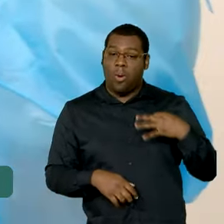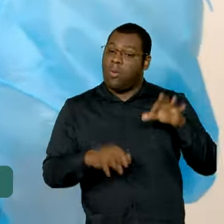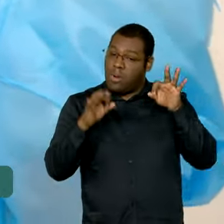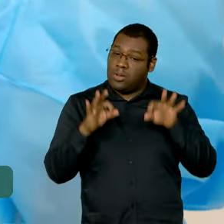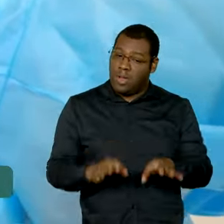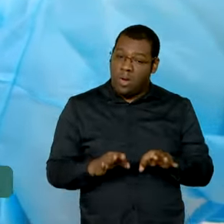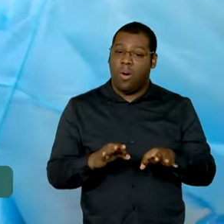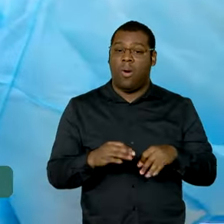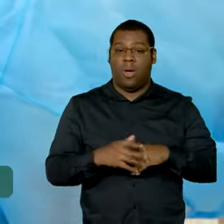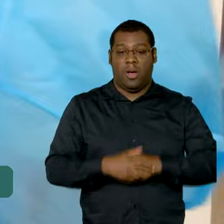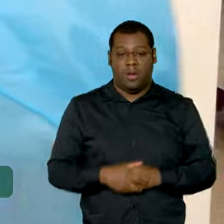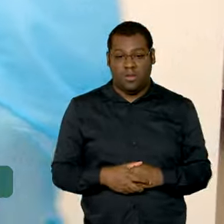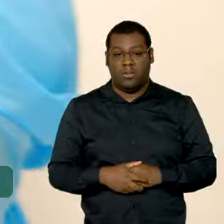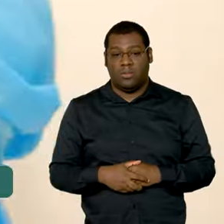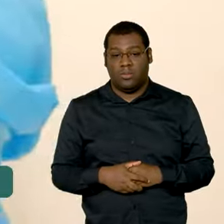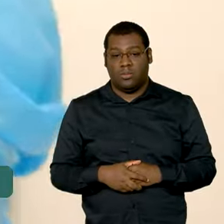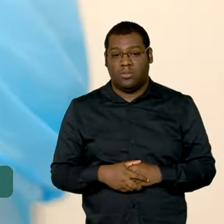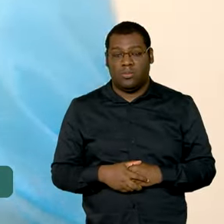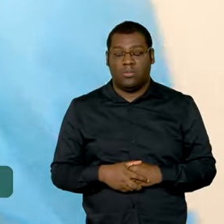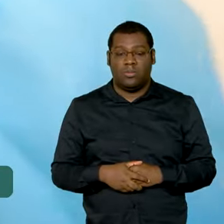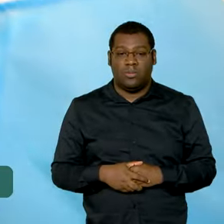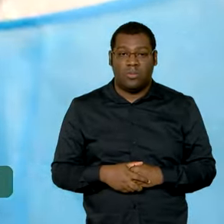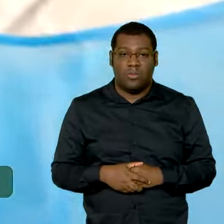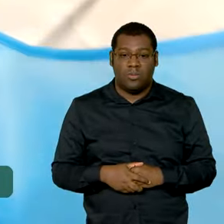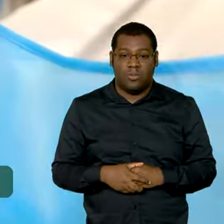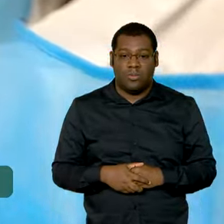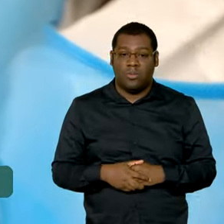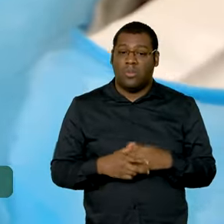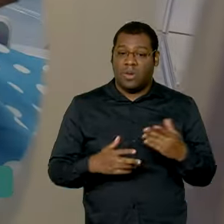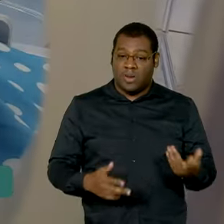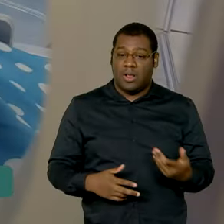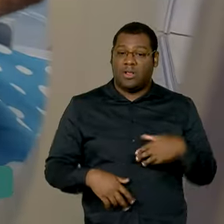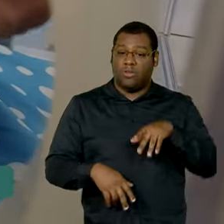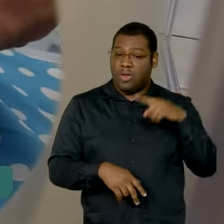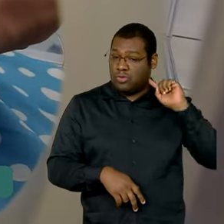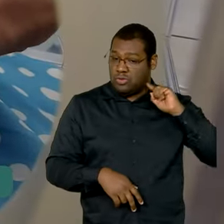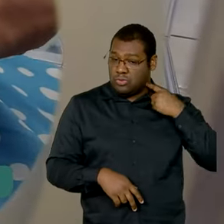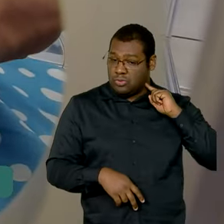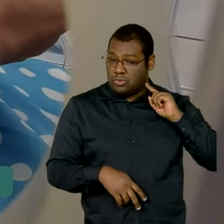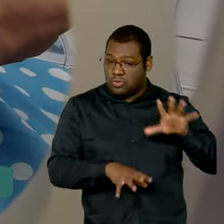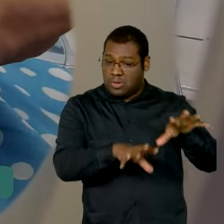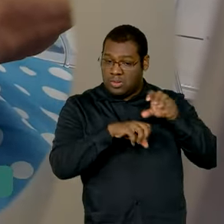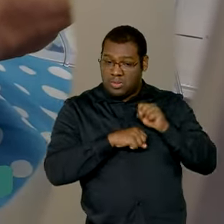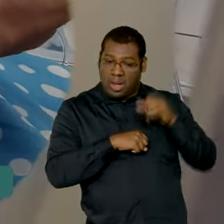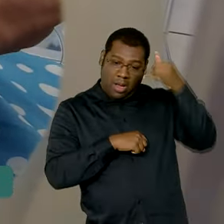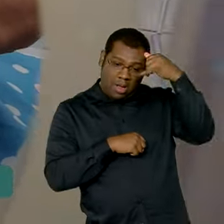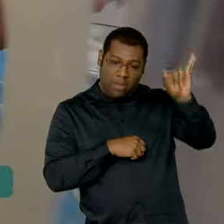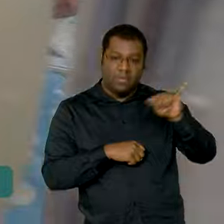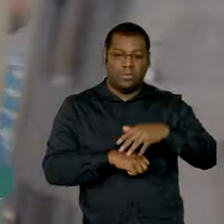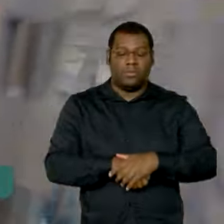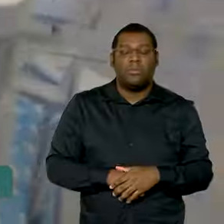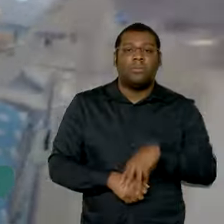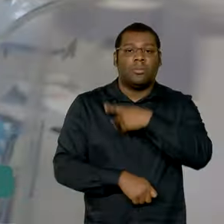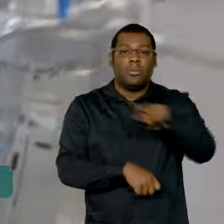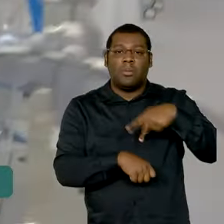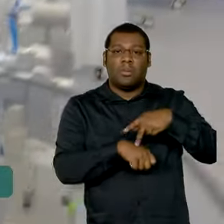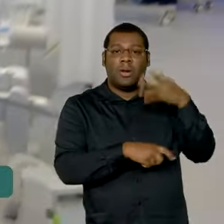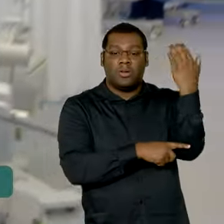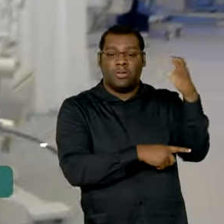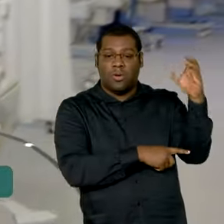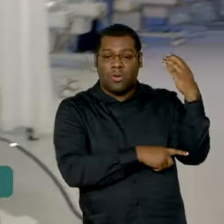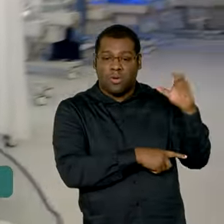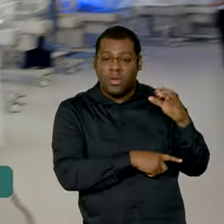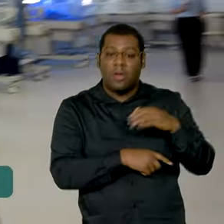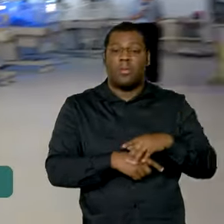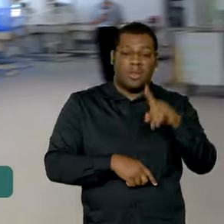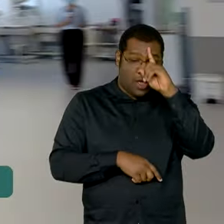e muito cuidado para evitar qualquer tipo de contaminação. Hoje, a Colômbia possui 15 bancos